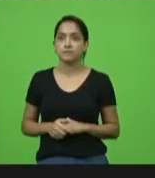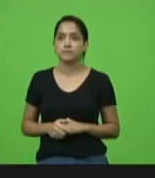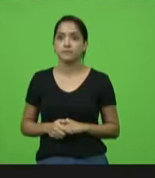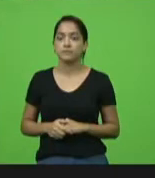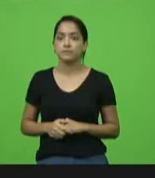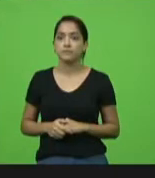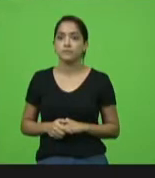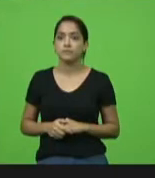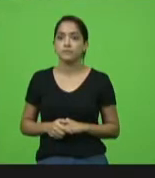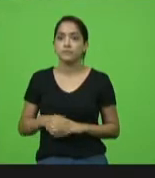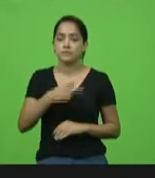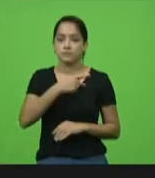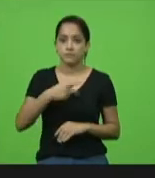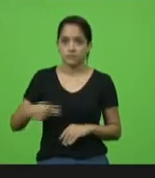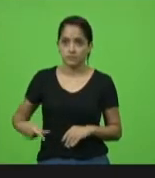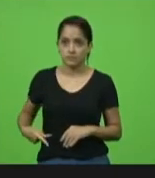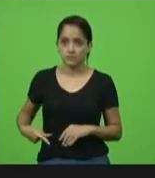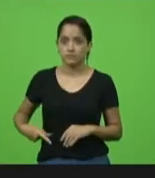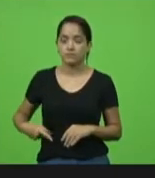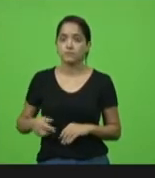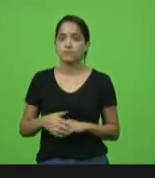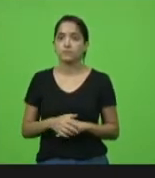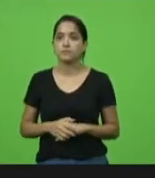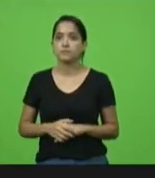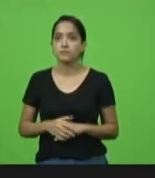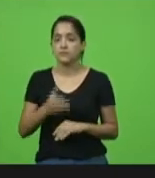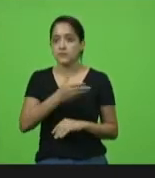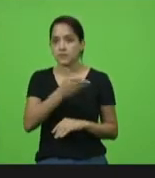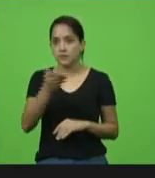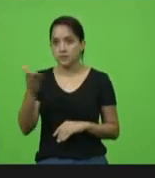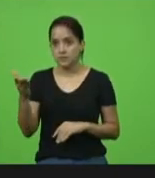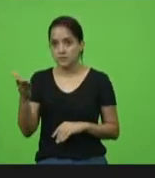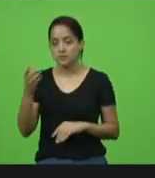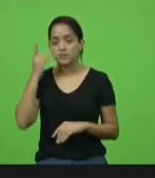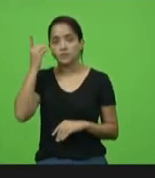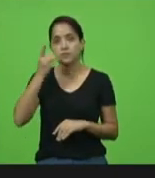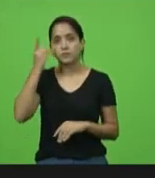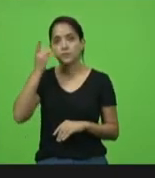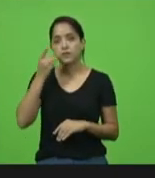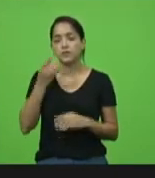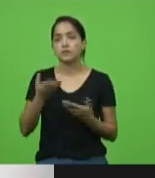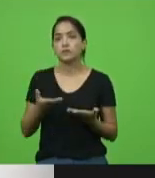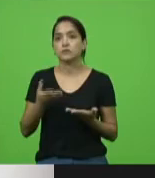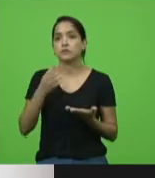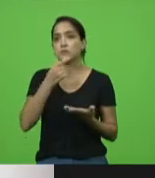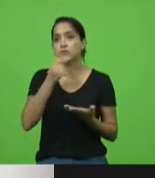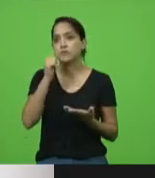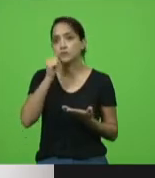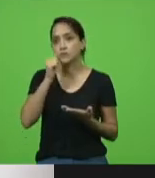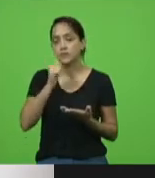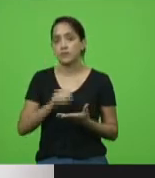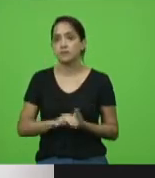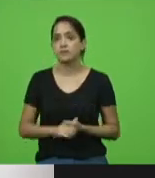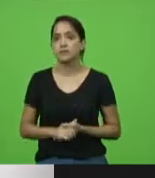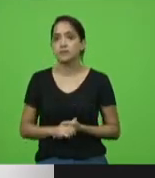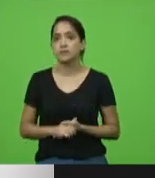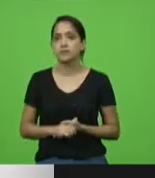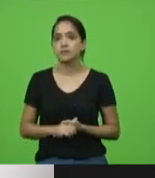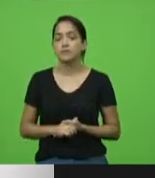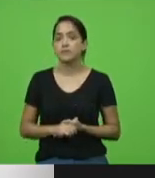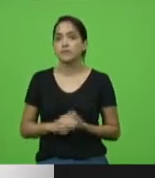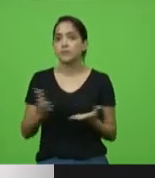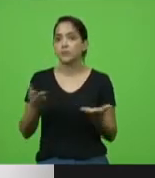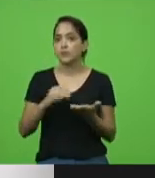Senhor presidente, senhores deputados, deputadas, eu quero